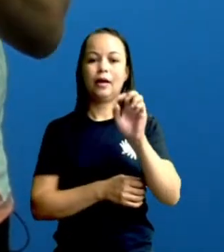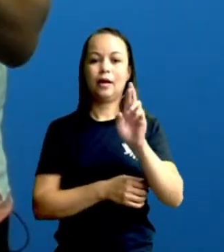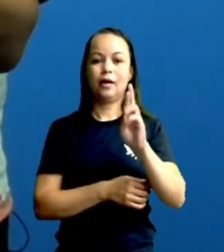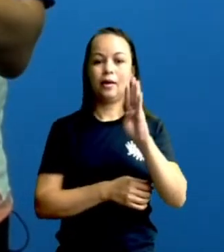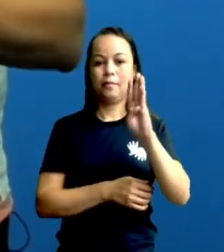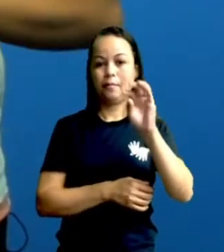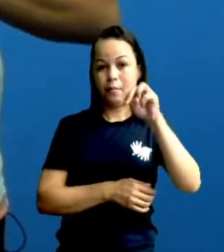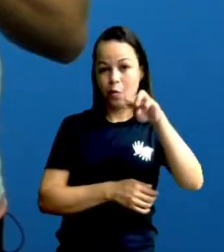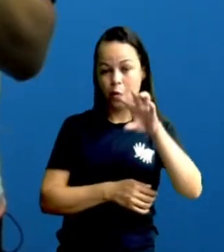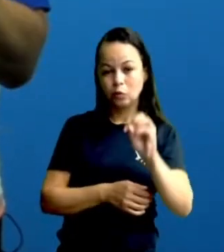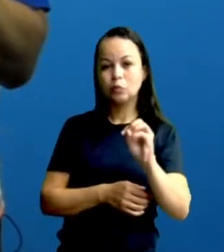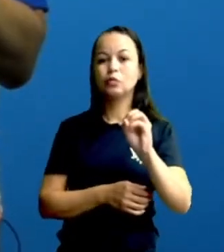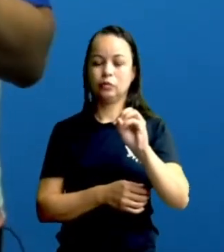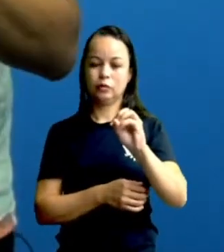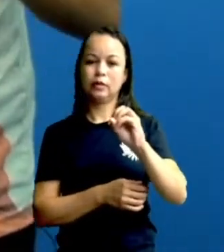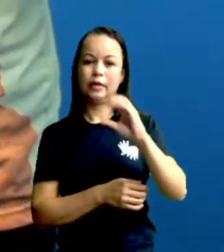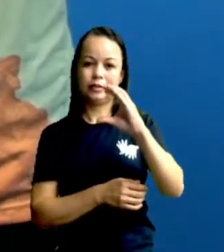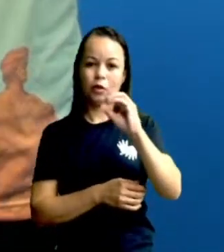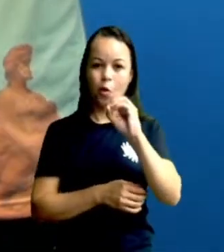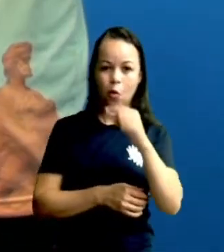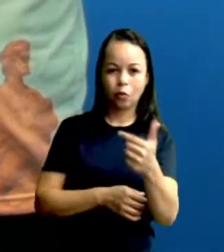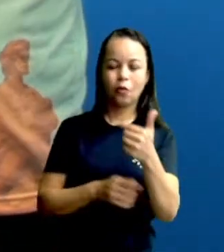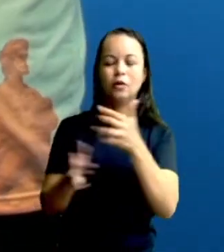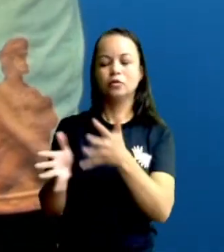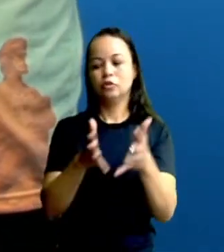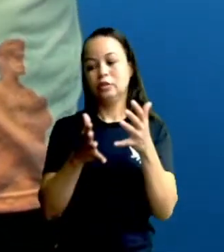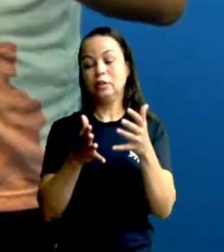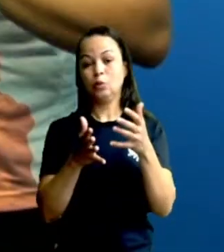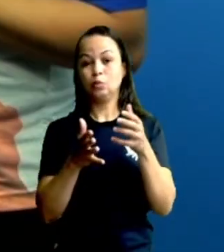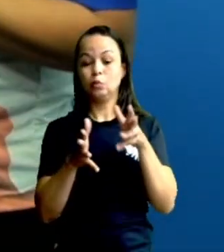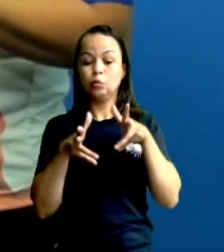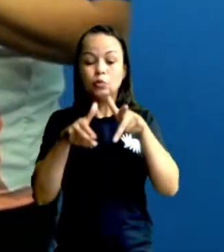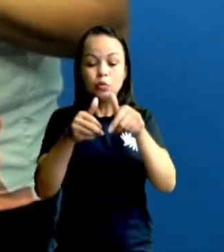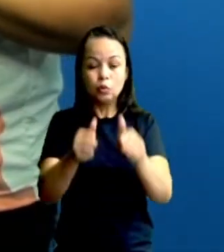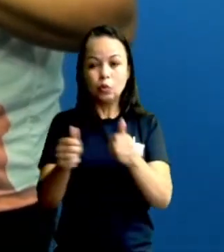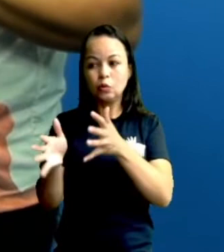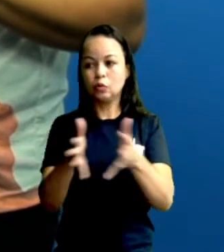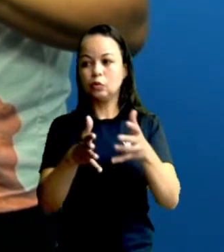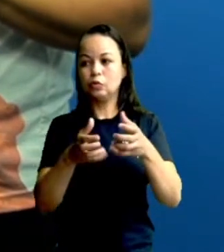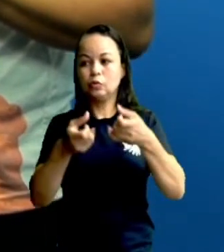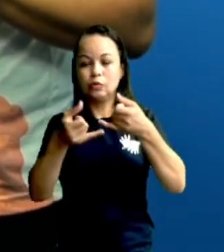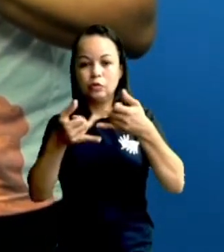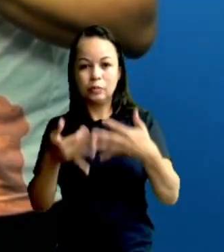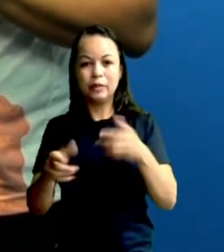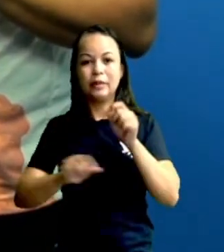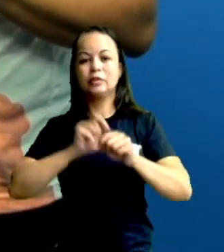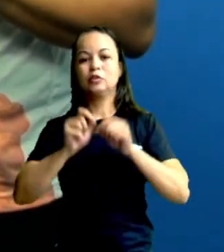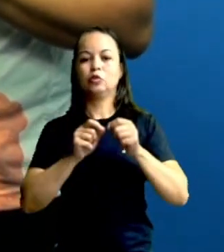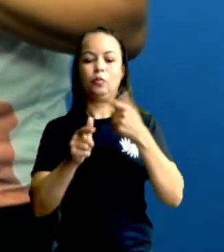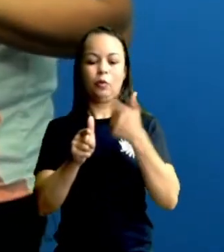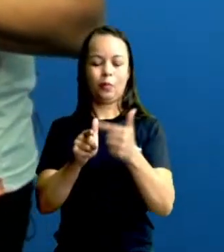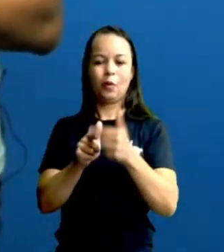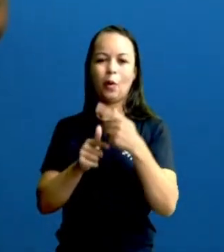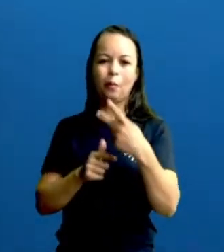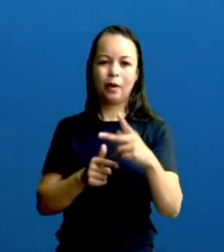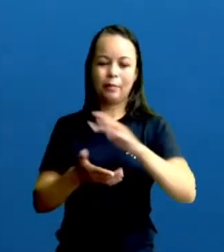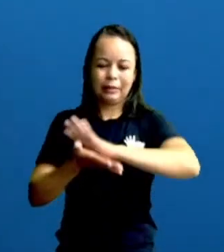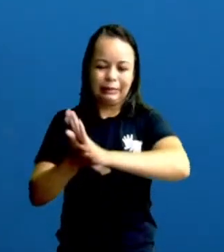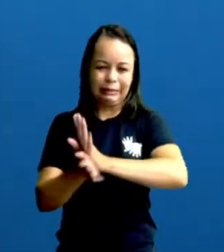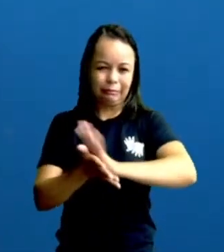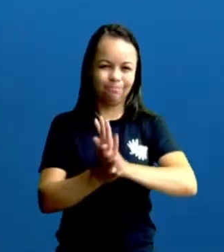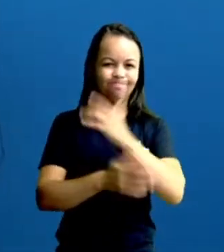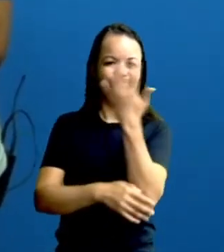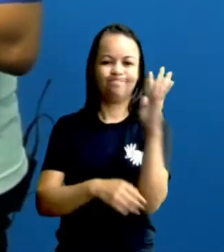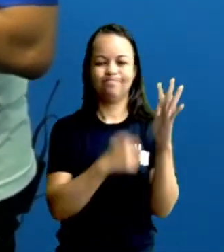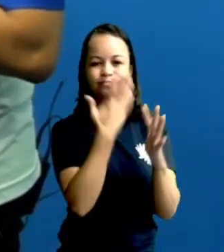você percebe que tudo isso está o tempo todo dialogando. Isso corresponde, dentro do impacto ambiental que é causado pela exploração mineral, a